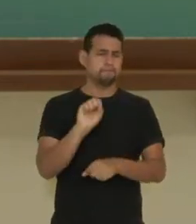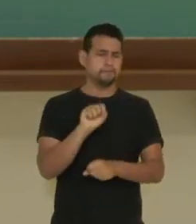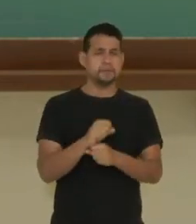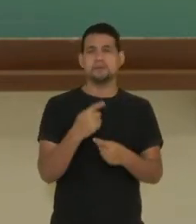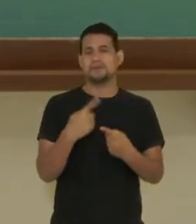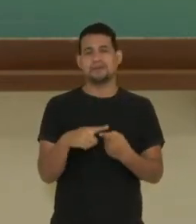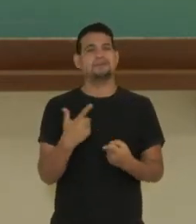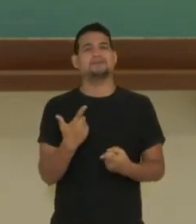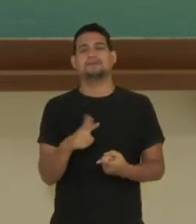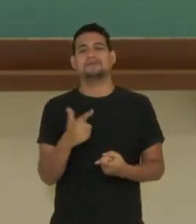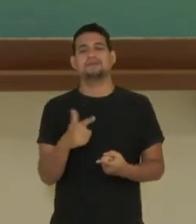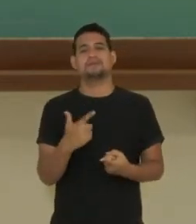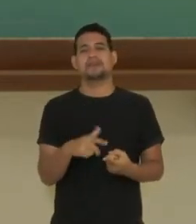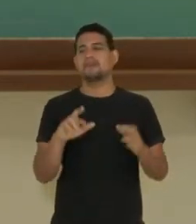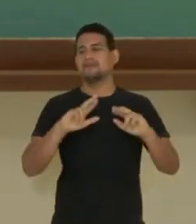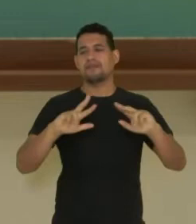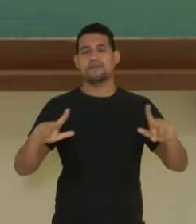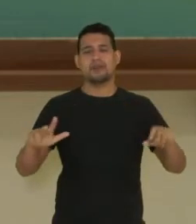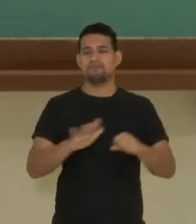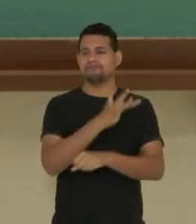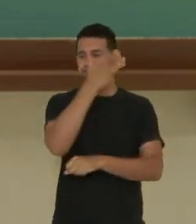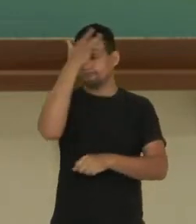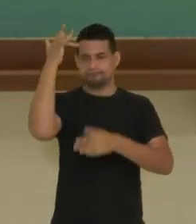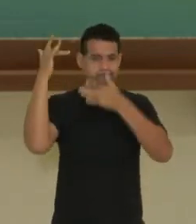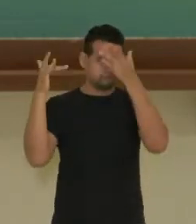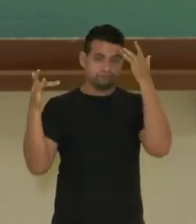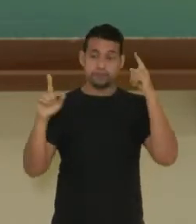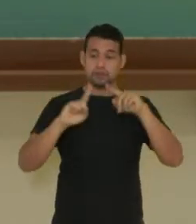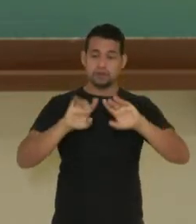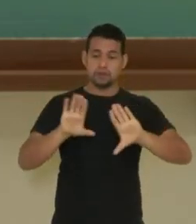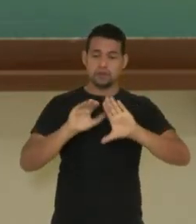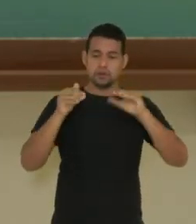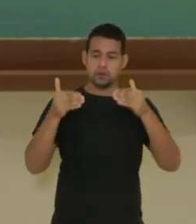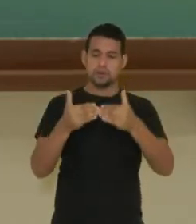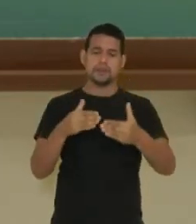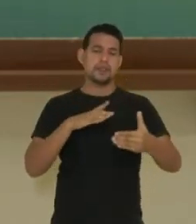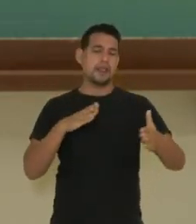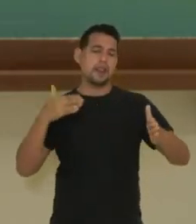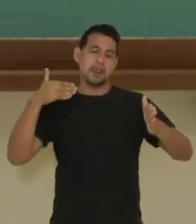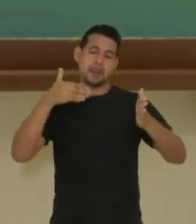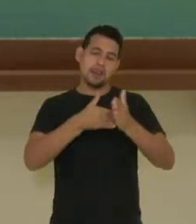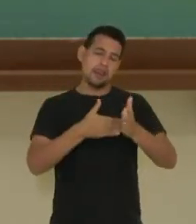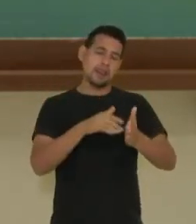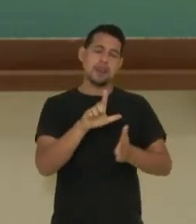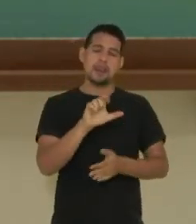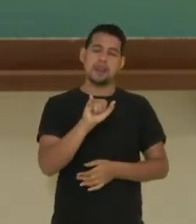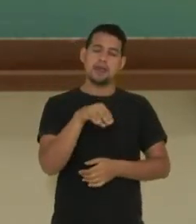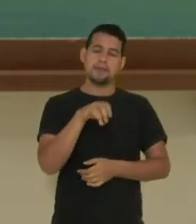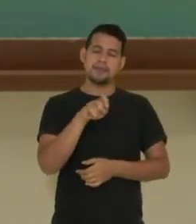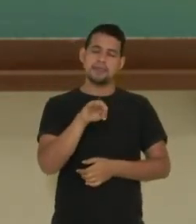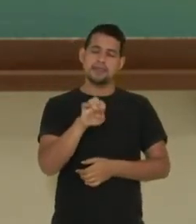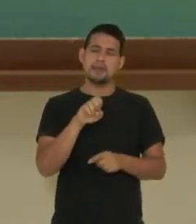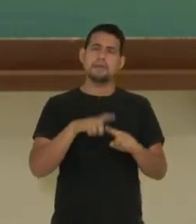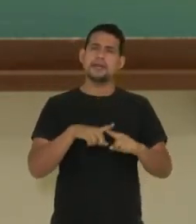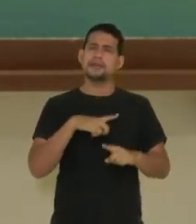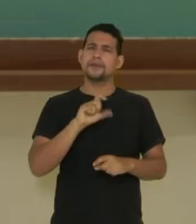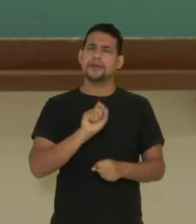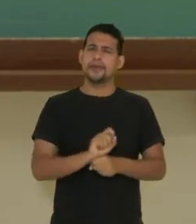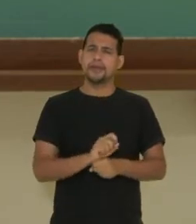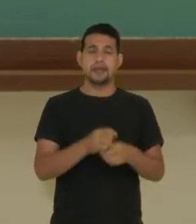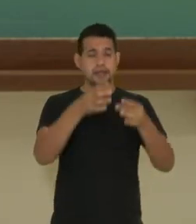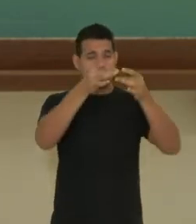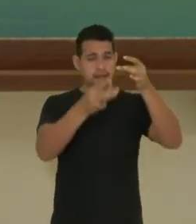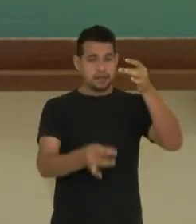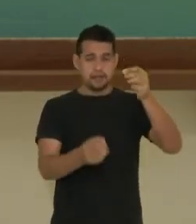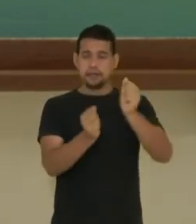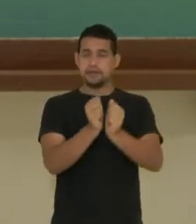que eu não tenho tantas personagens, né? O núcleo é limitado. Mas eu tenho o quê? Os mesmos elementos